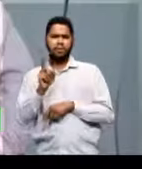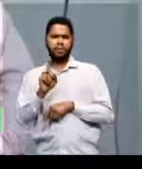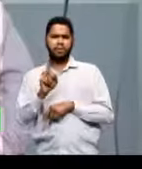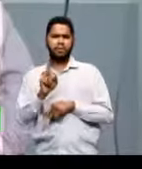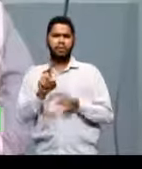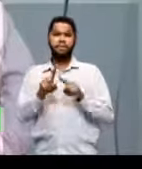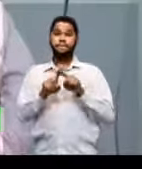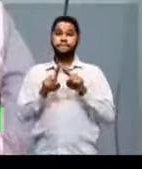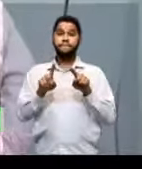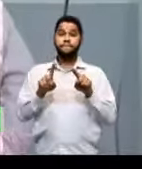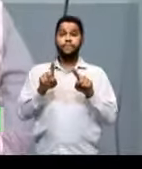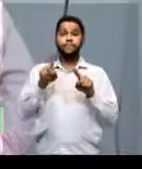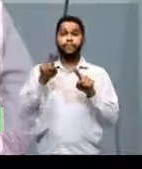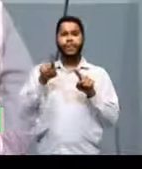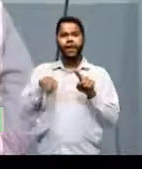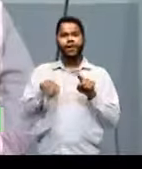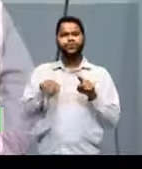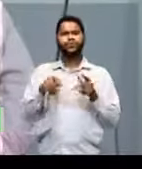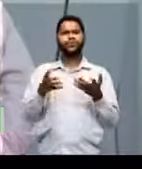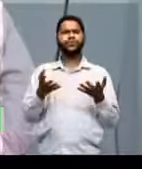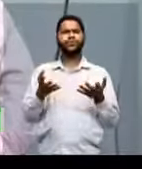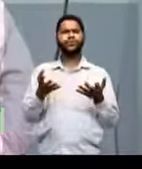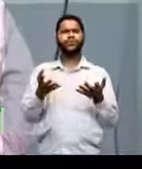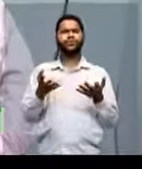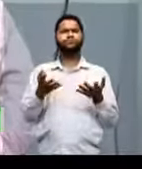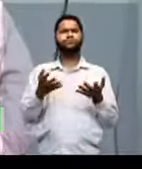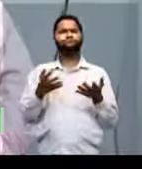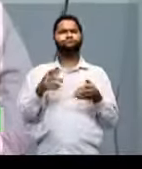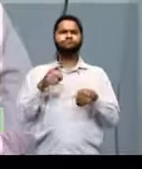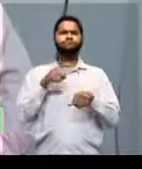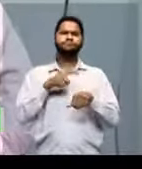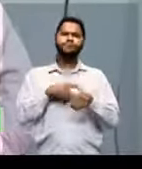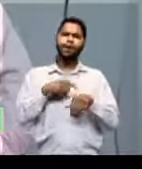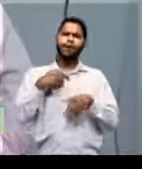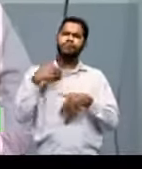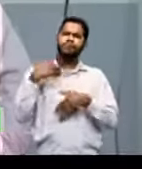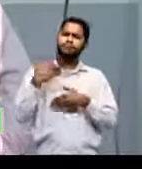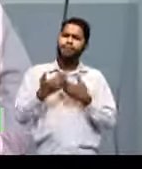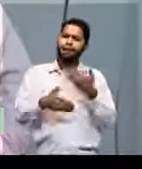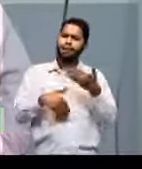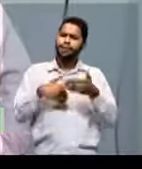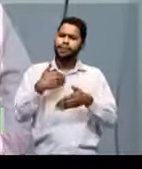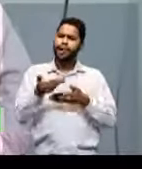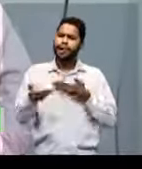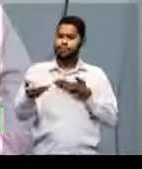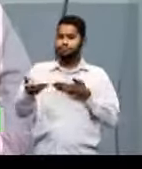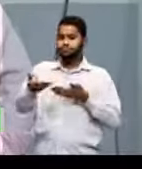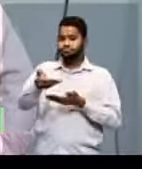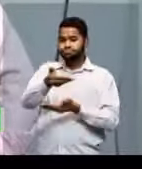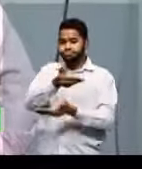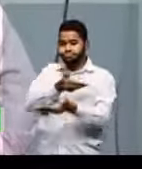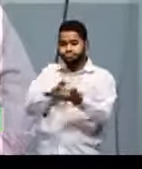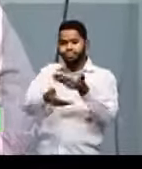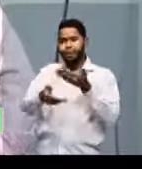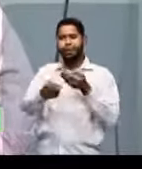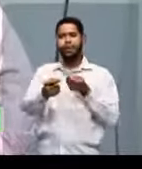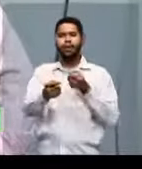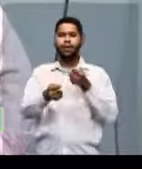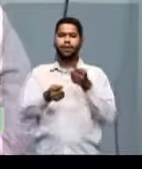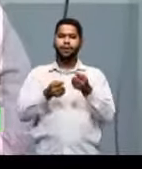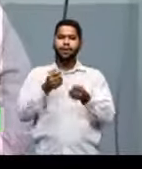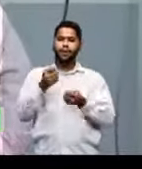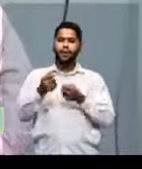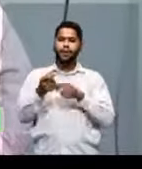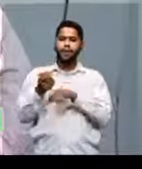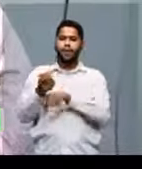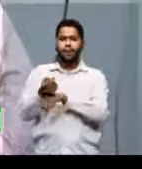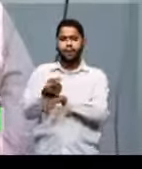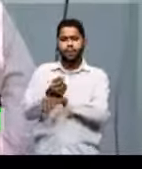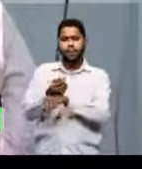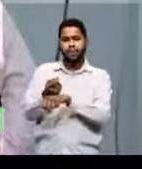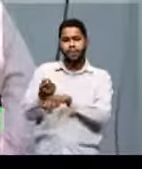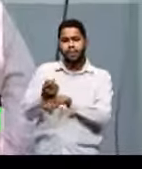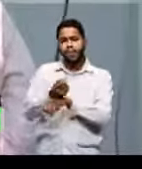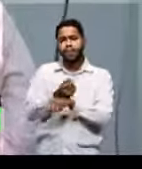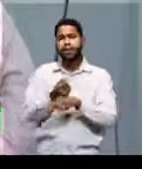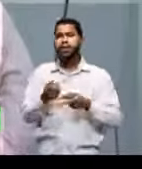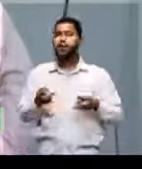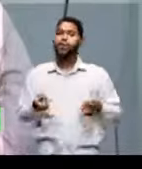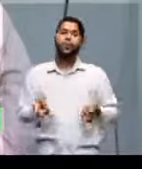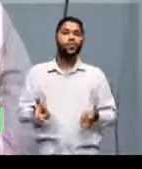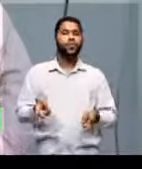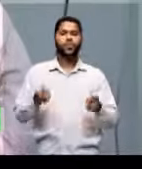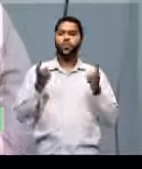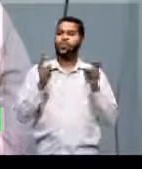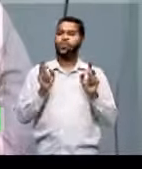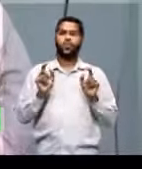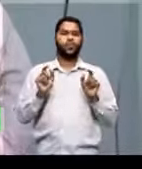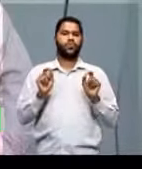certo momento da história, com o desenvolvimento das relações econômicas capitalistas, percebeu-se